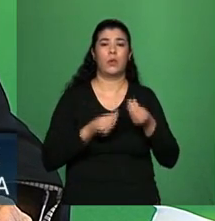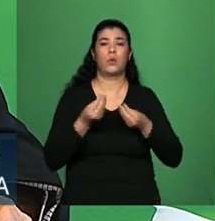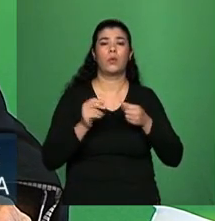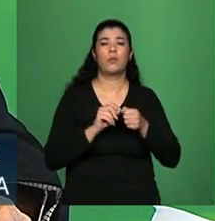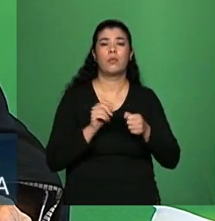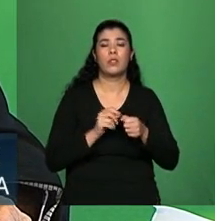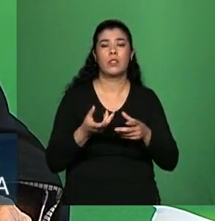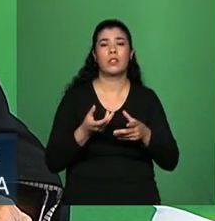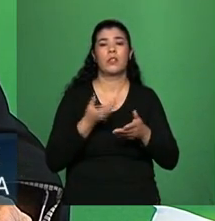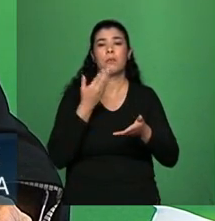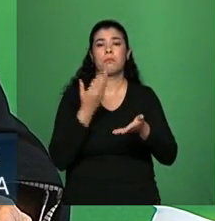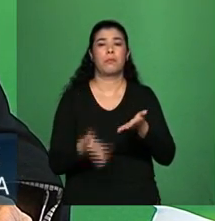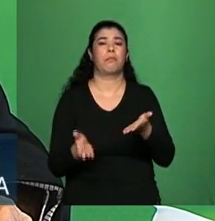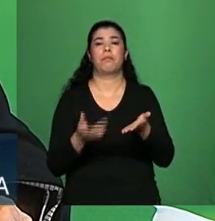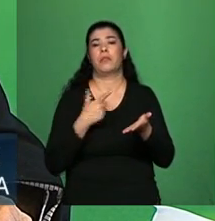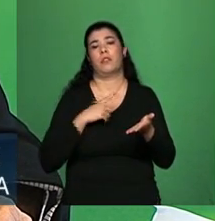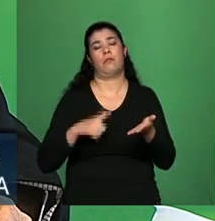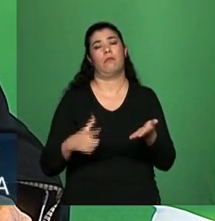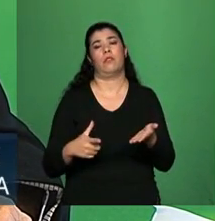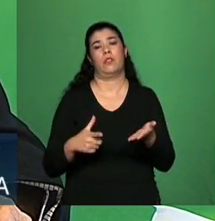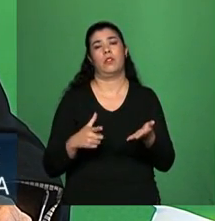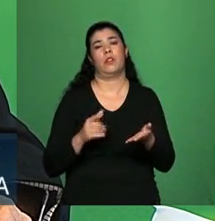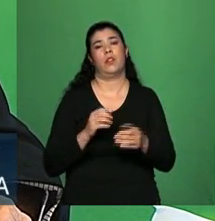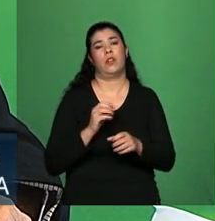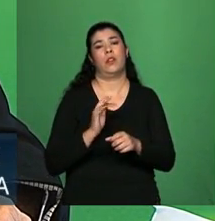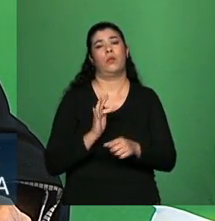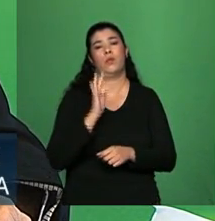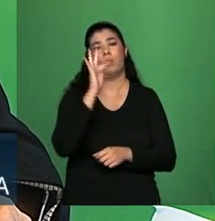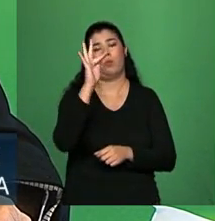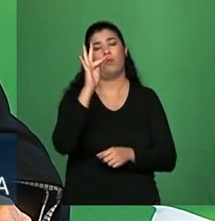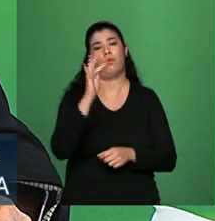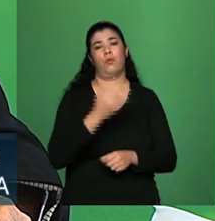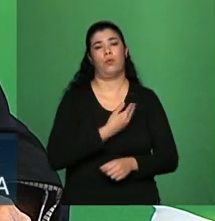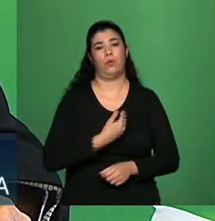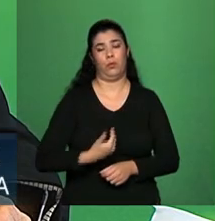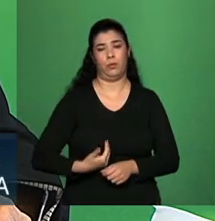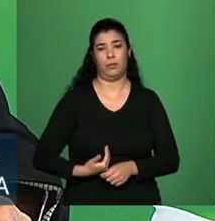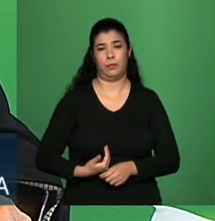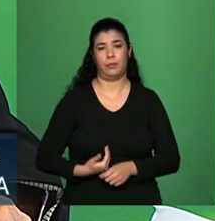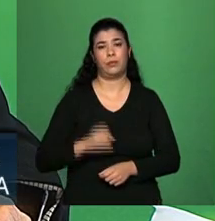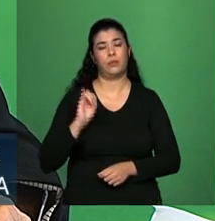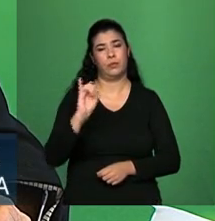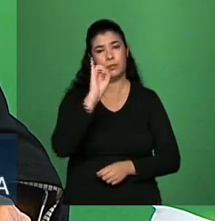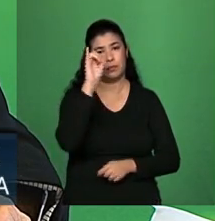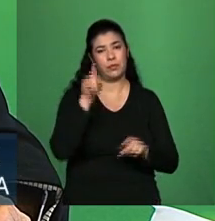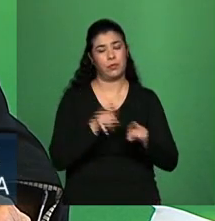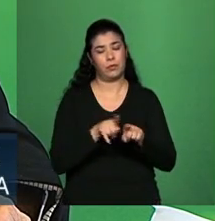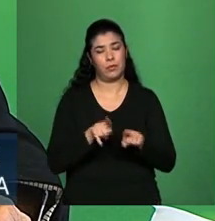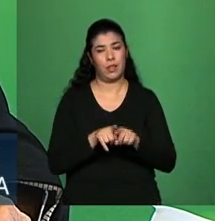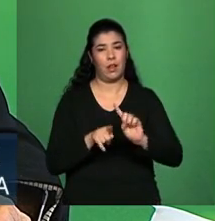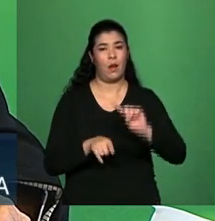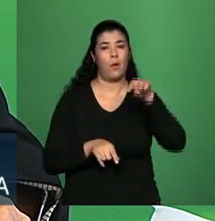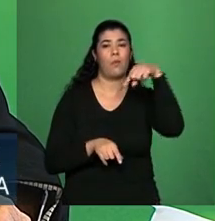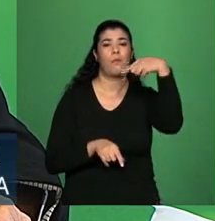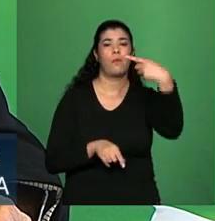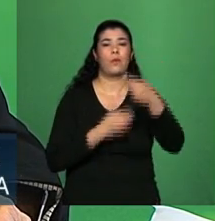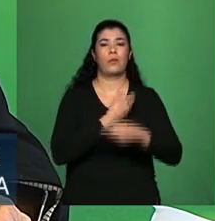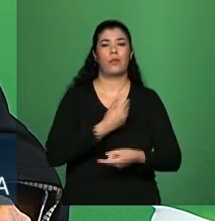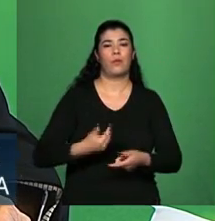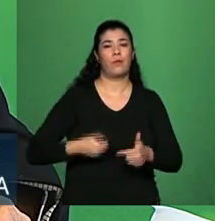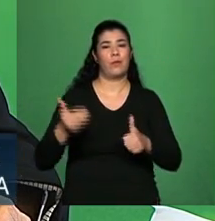uma deterioração nos próximos governos. Isso é muito importante, a vai querer deixar para o próximo governo